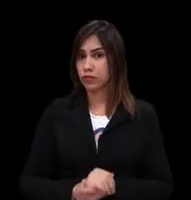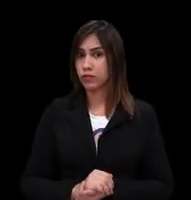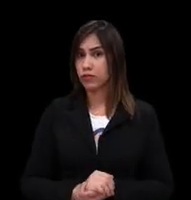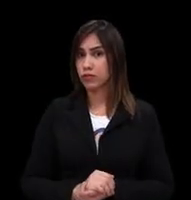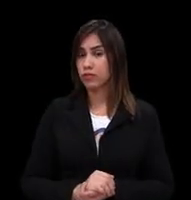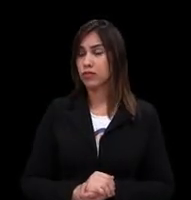Legenda por